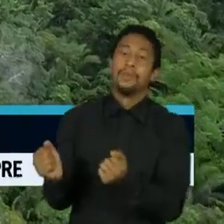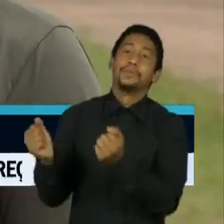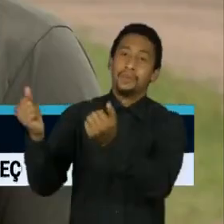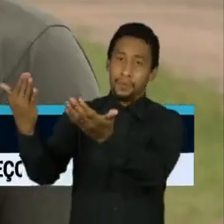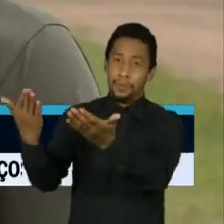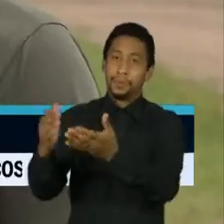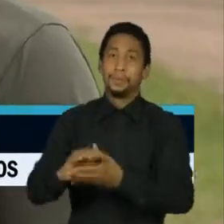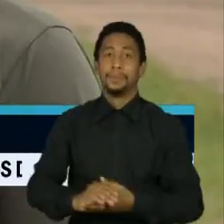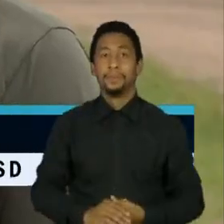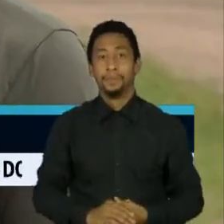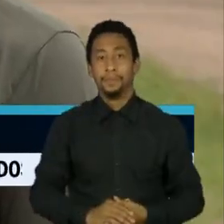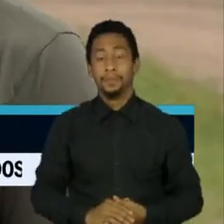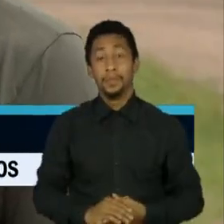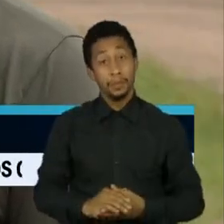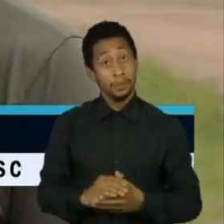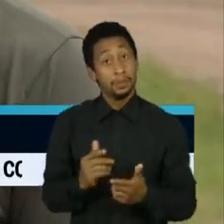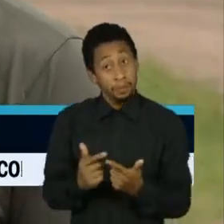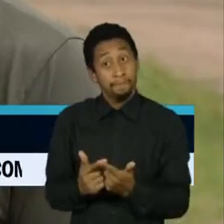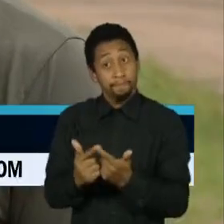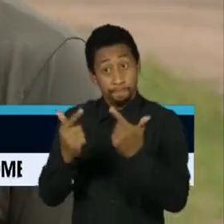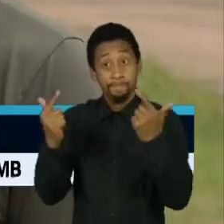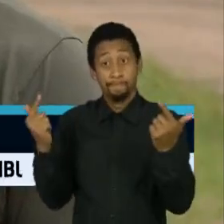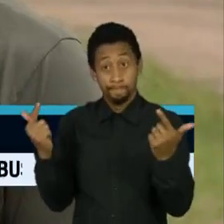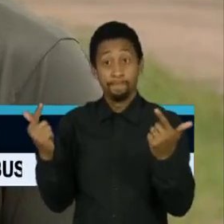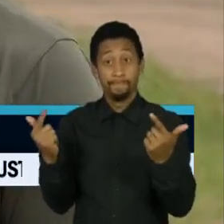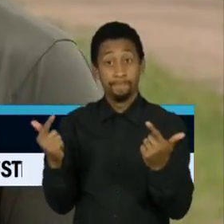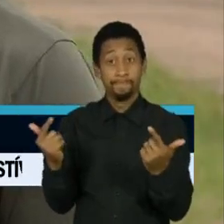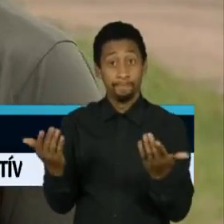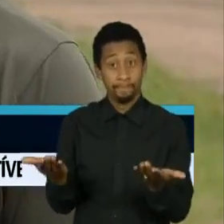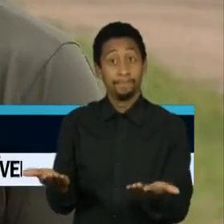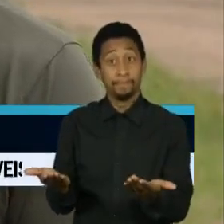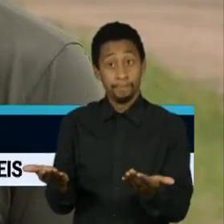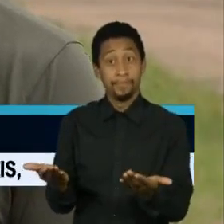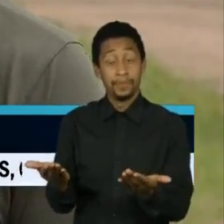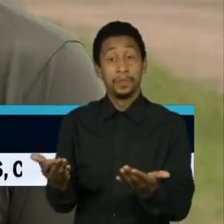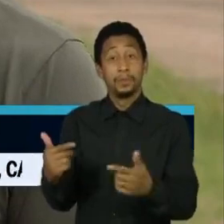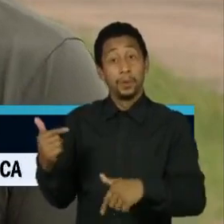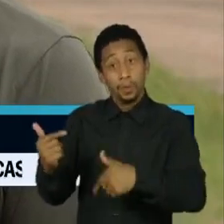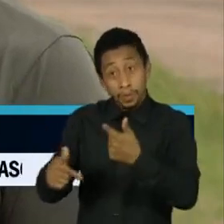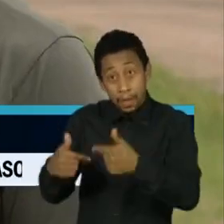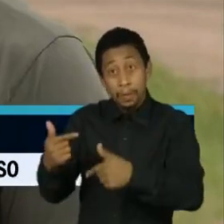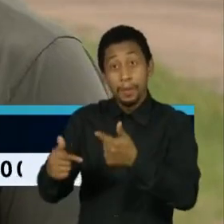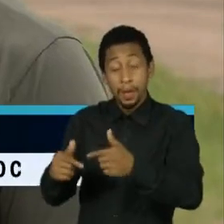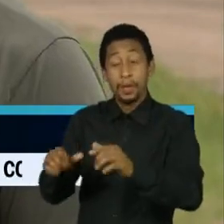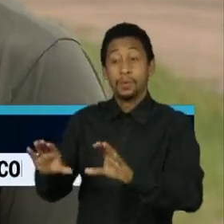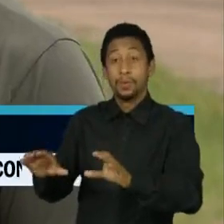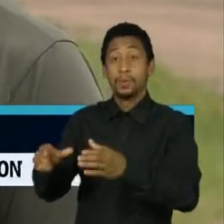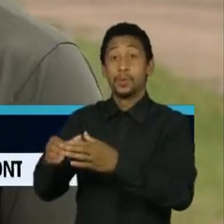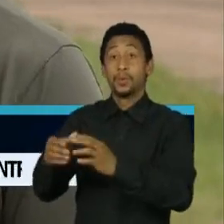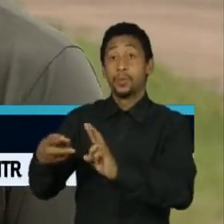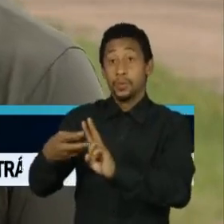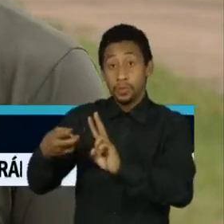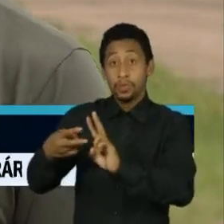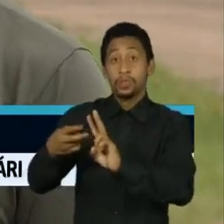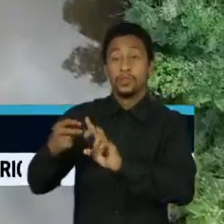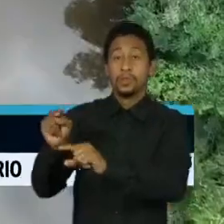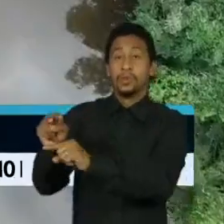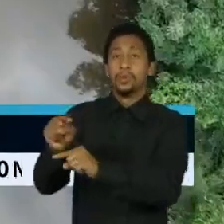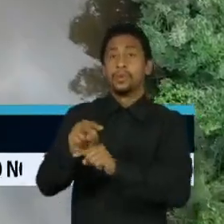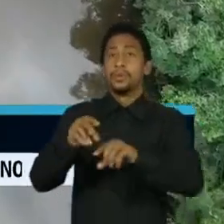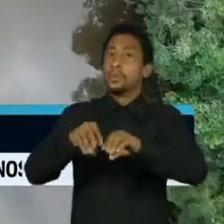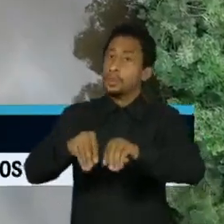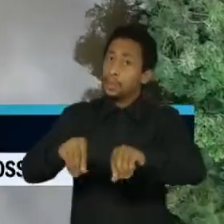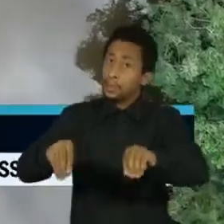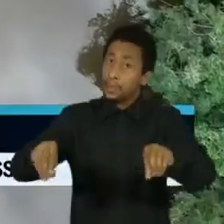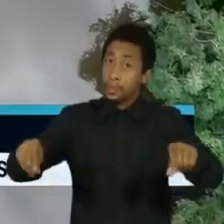indígena. A gente ainda tem a sorte, muito por conta do trabalho que esses povos indígenas vêm fazendo em cuidar das suas terras,